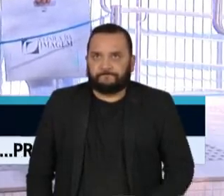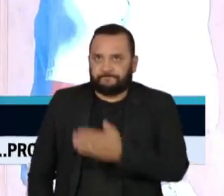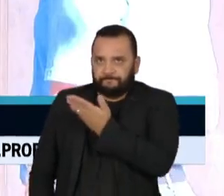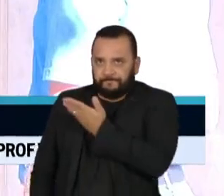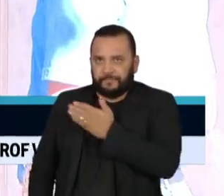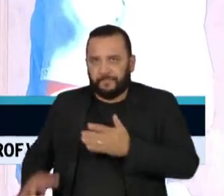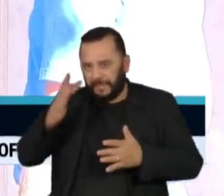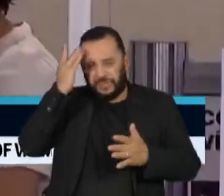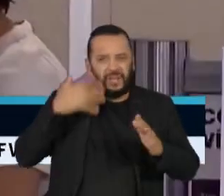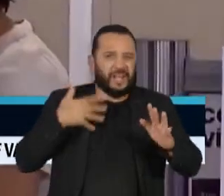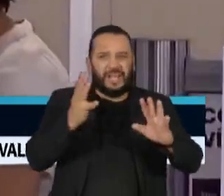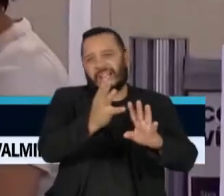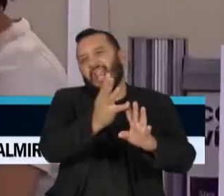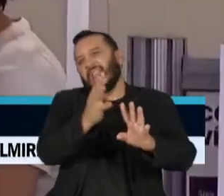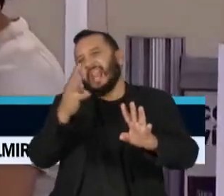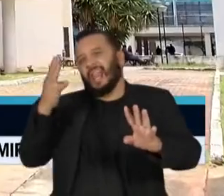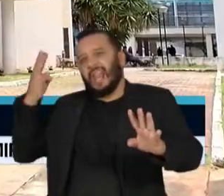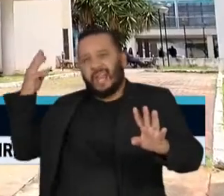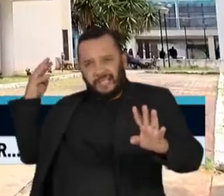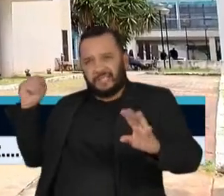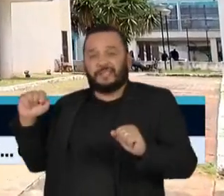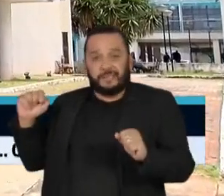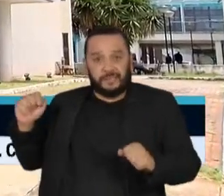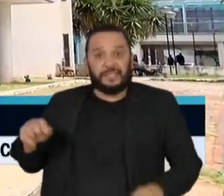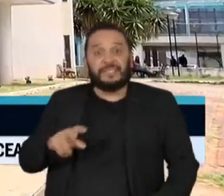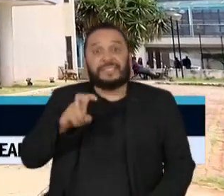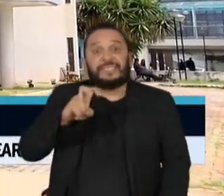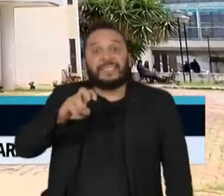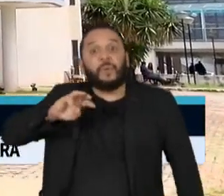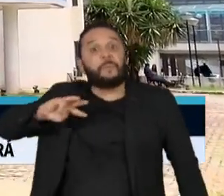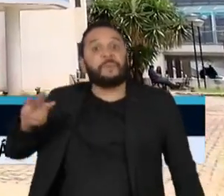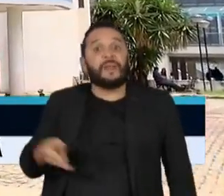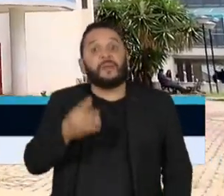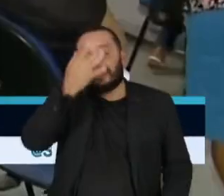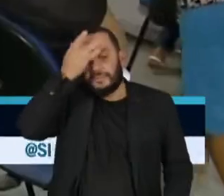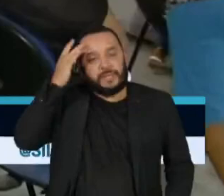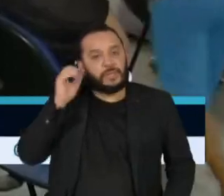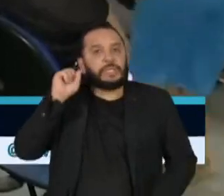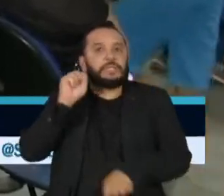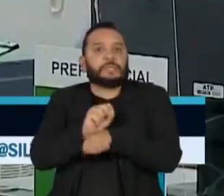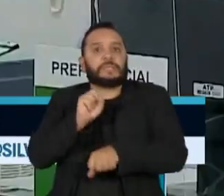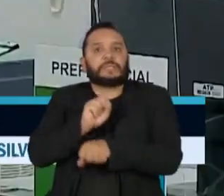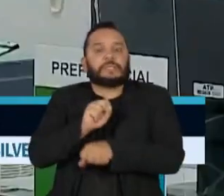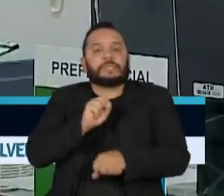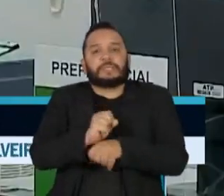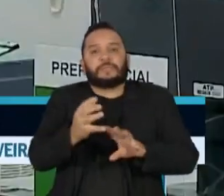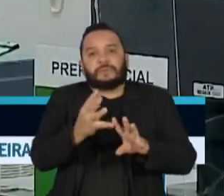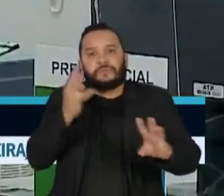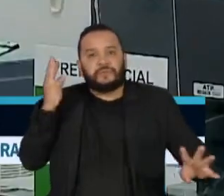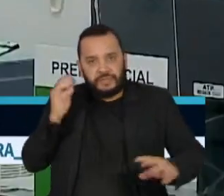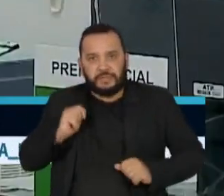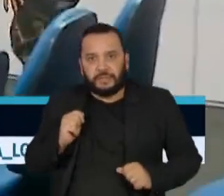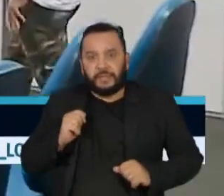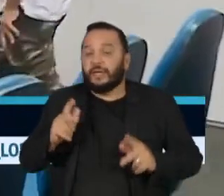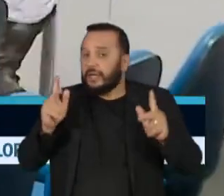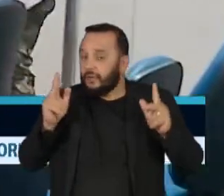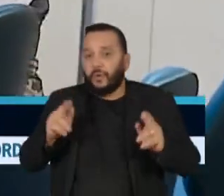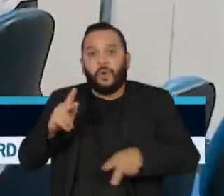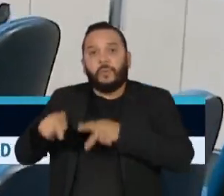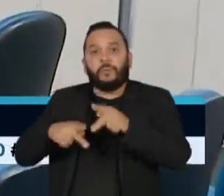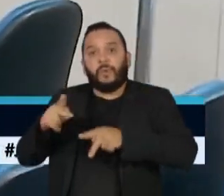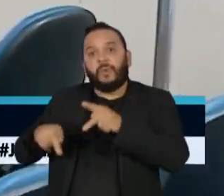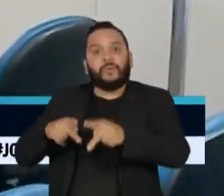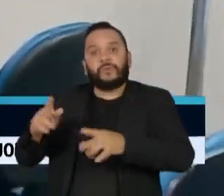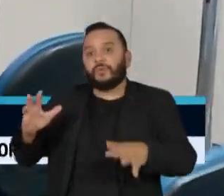multidão numa fila invisível. 5 milhões de pessoas. O equivalente às populações de Brasília e